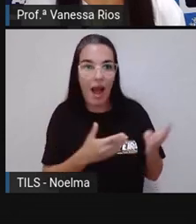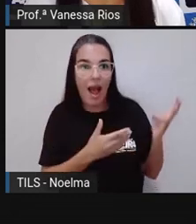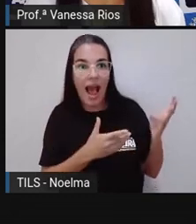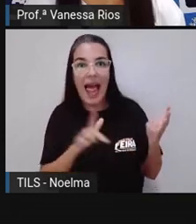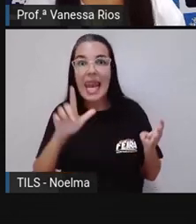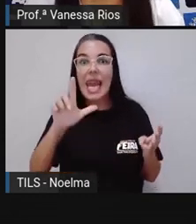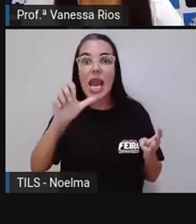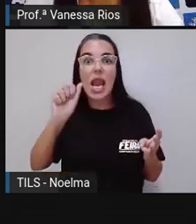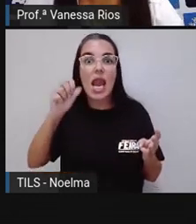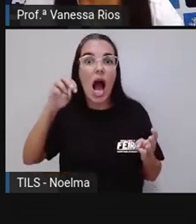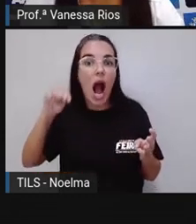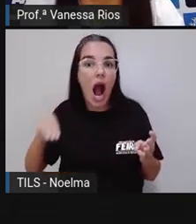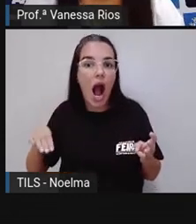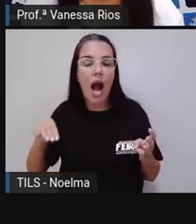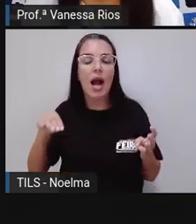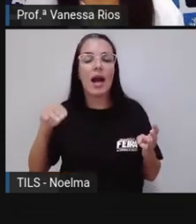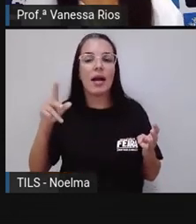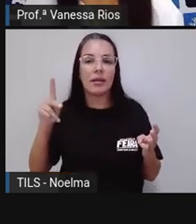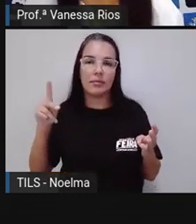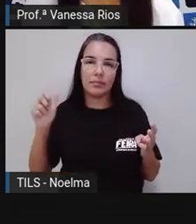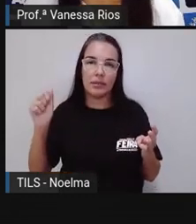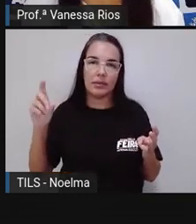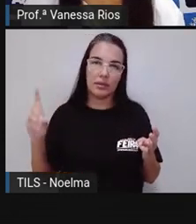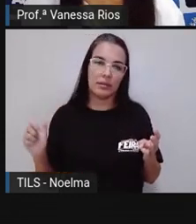chamar lâmpada.